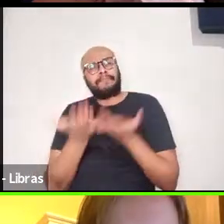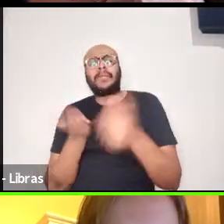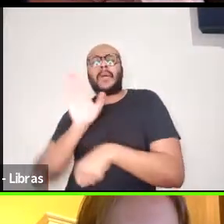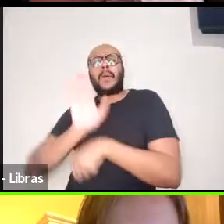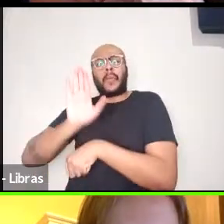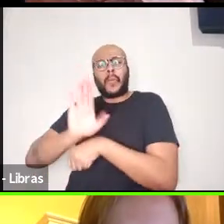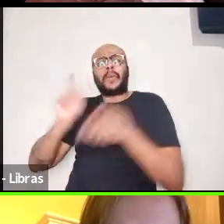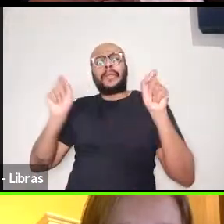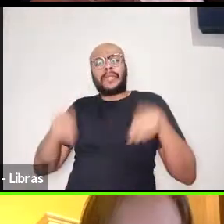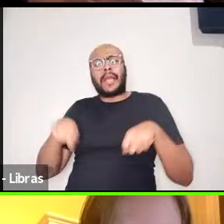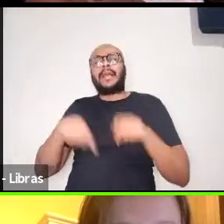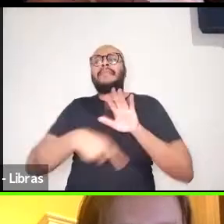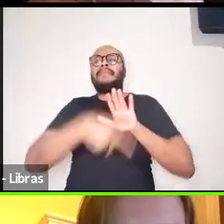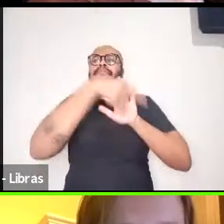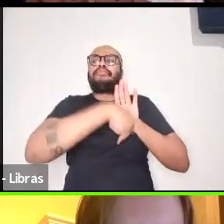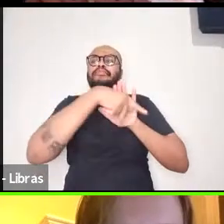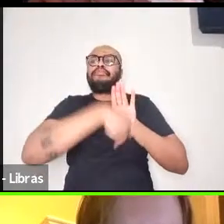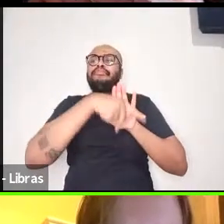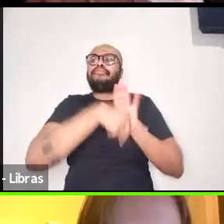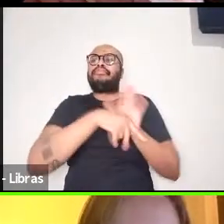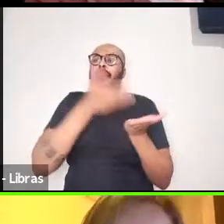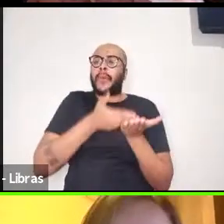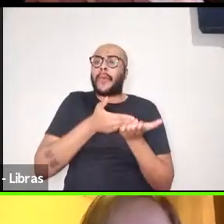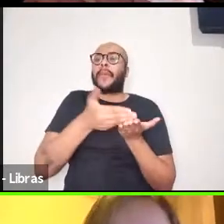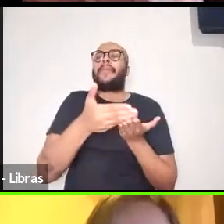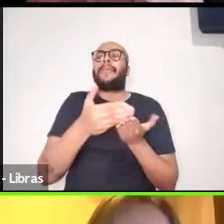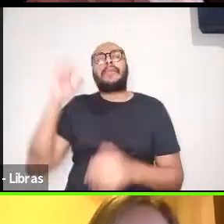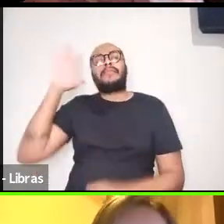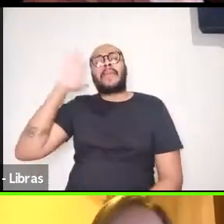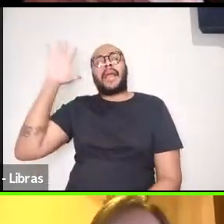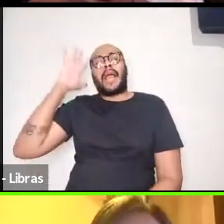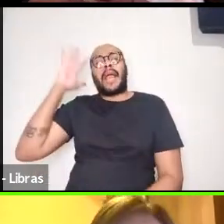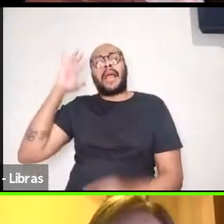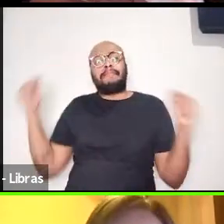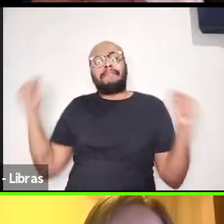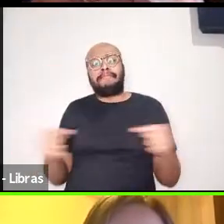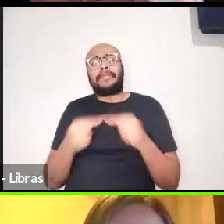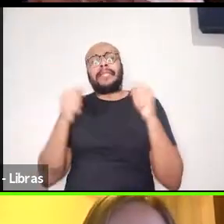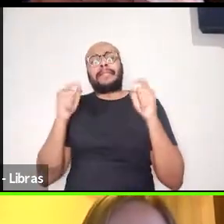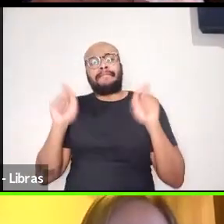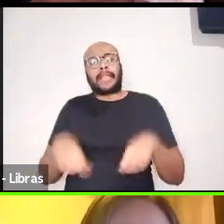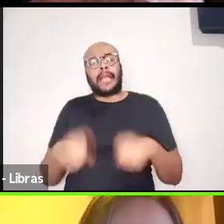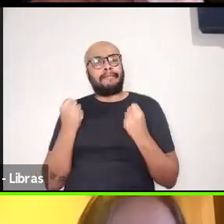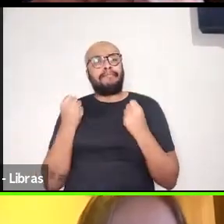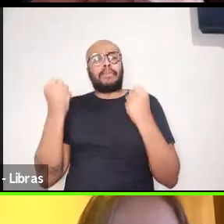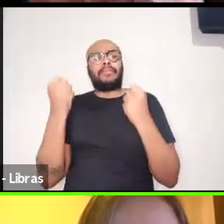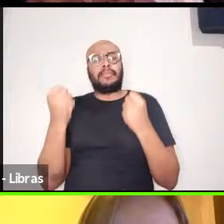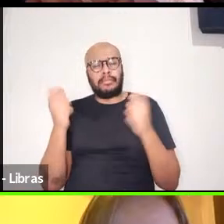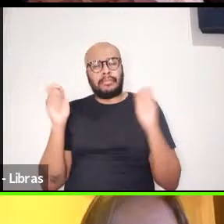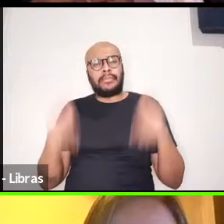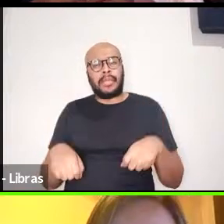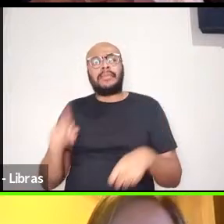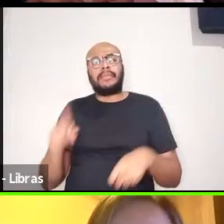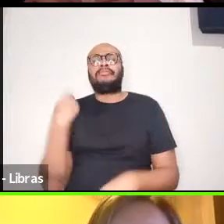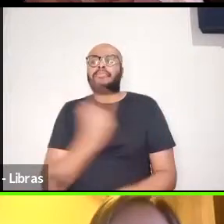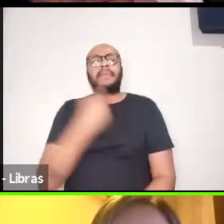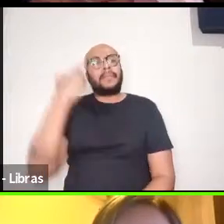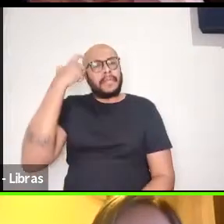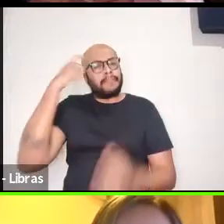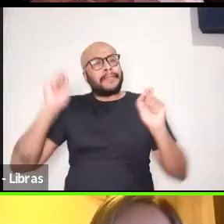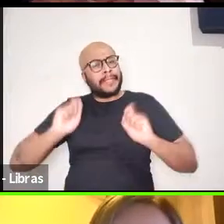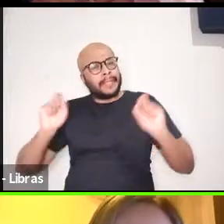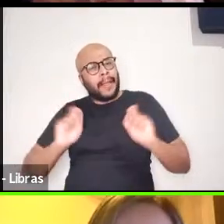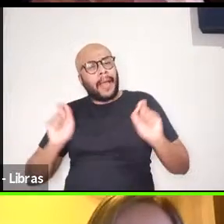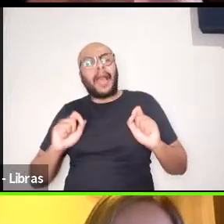colocar esse projeto na rua do jeito que a gente imaginava que, e com a potência que a gente imaginava que ele teria, e nesse